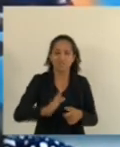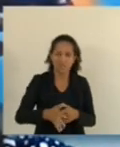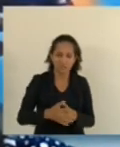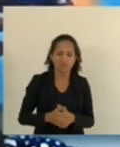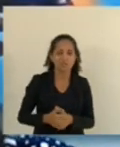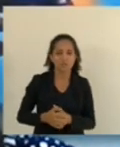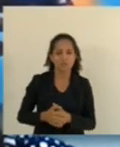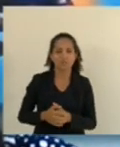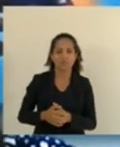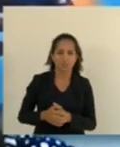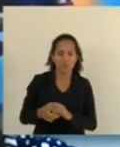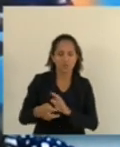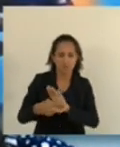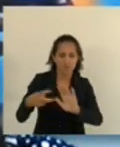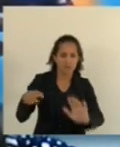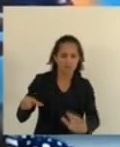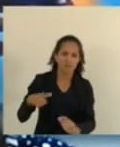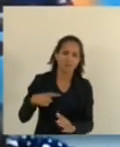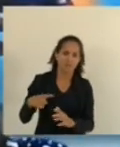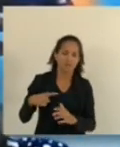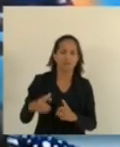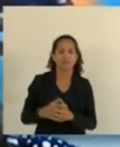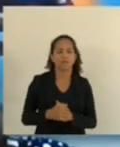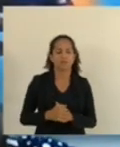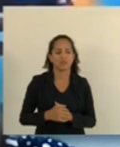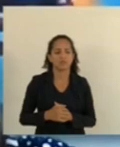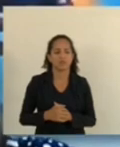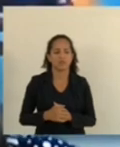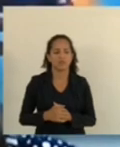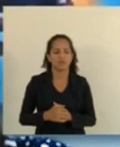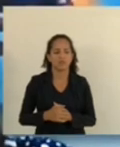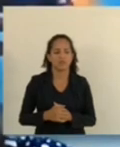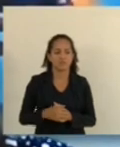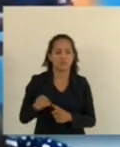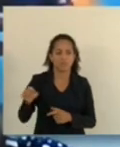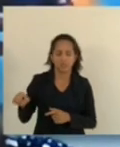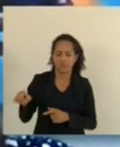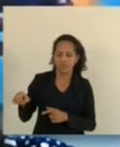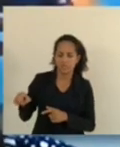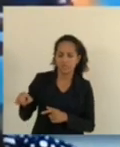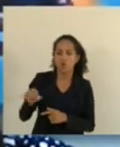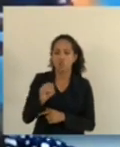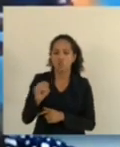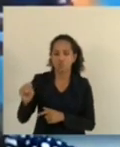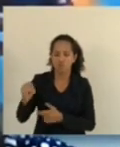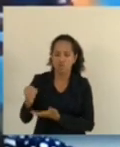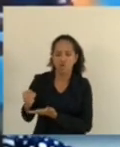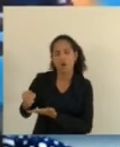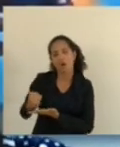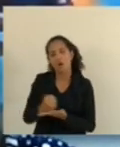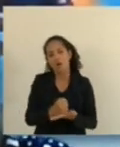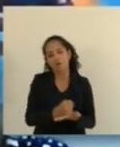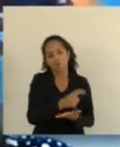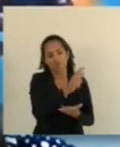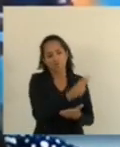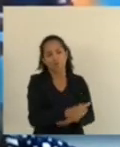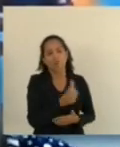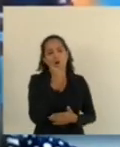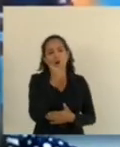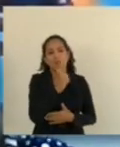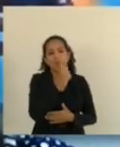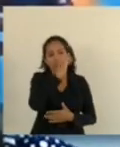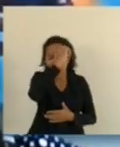que devia estar orientando o seu filho, no entanto, ajudou a tramar o crime de uma médica inocente,